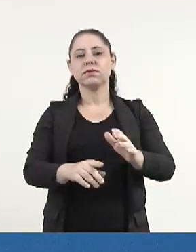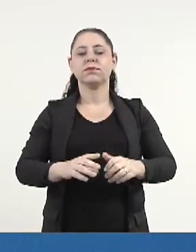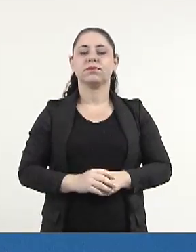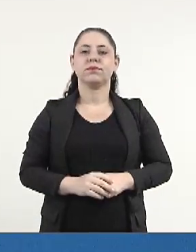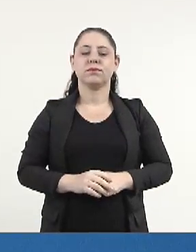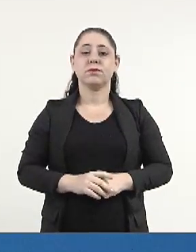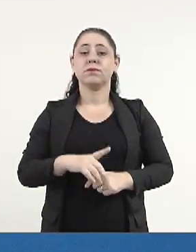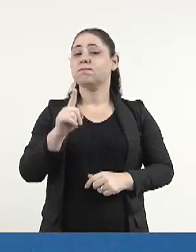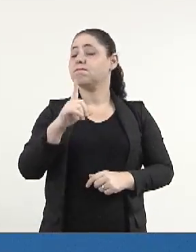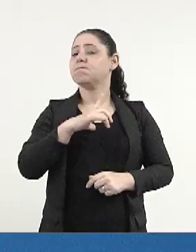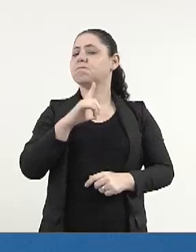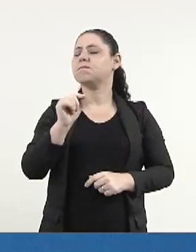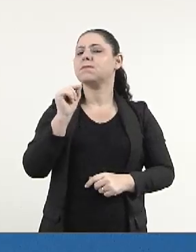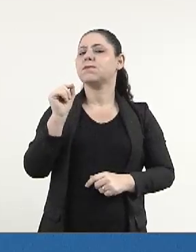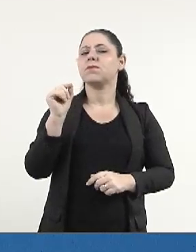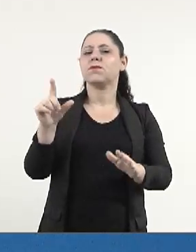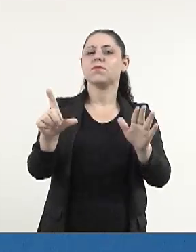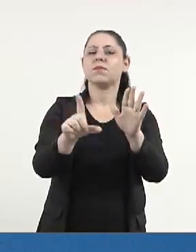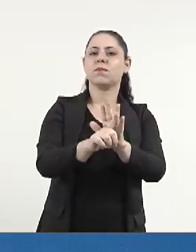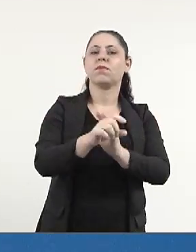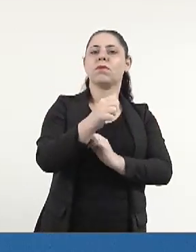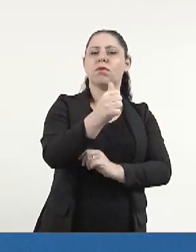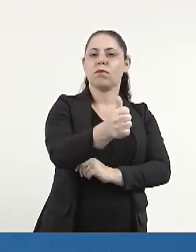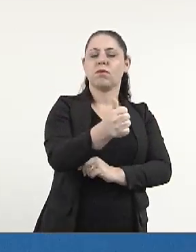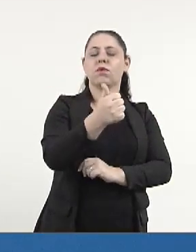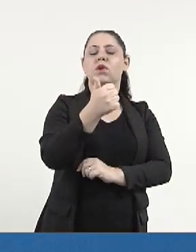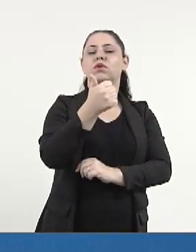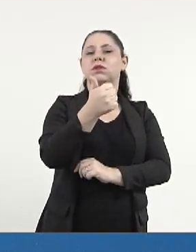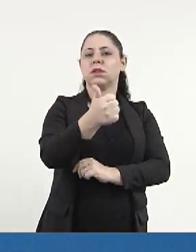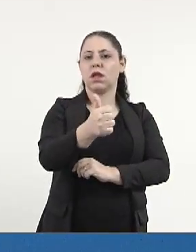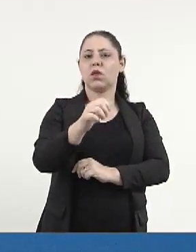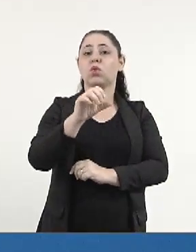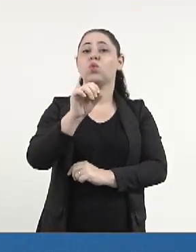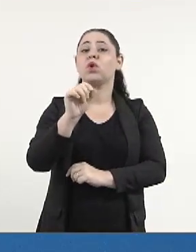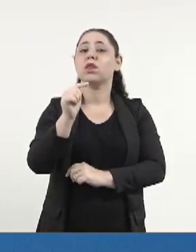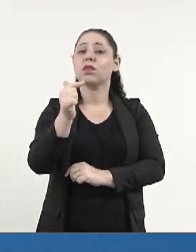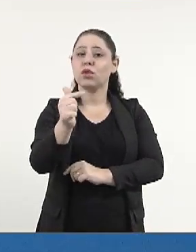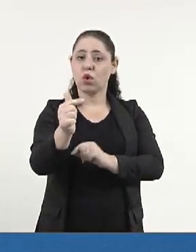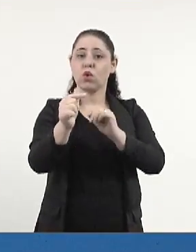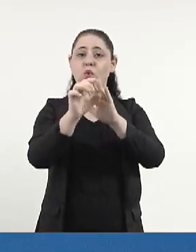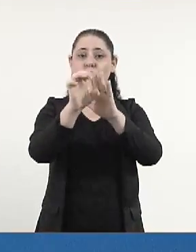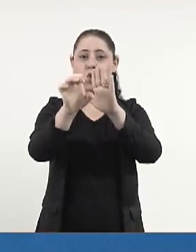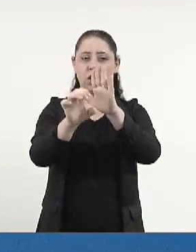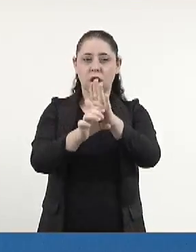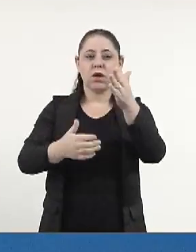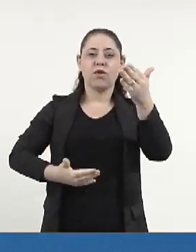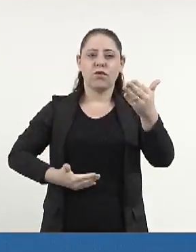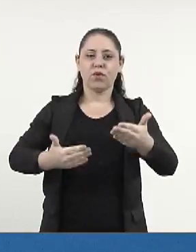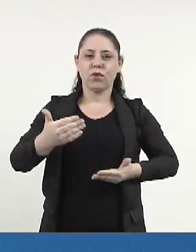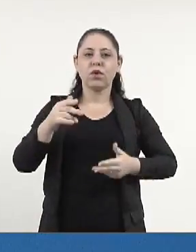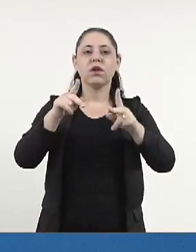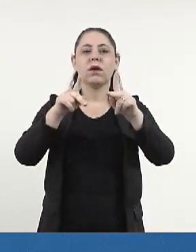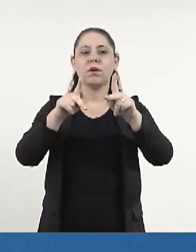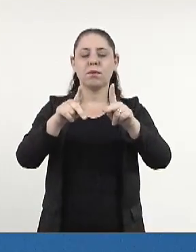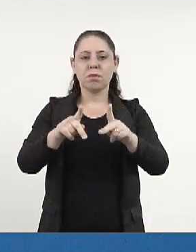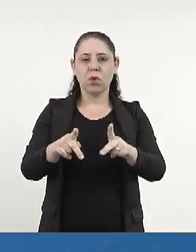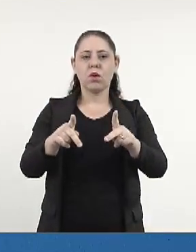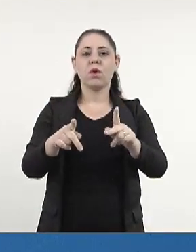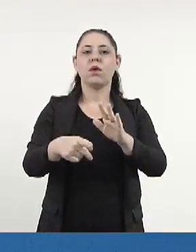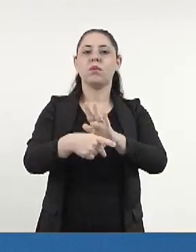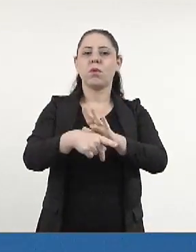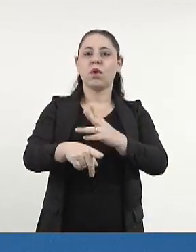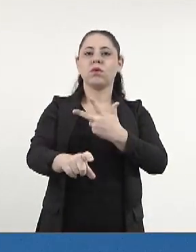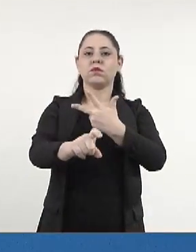Considerando que a Lei nº.102, de 1990, que dispõe sobre o Estatuto dos Funcionários Públicos Civis do Poder